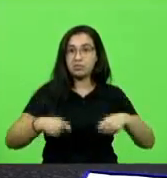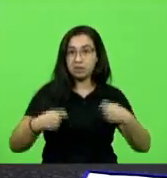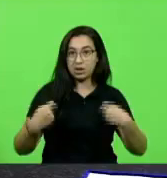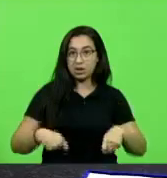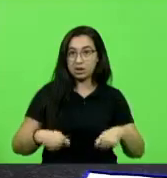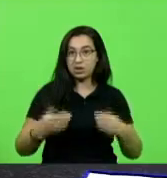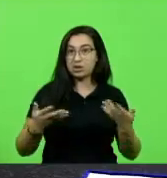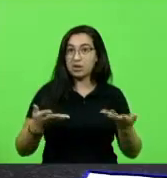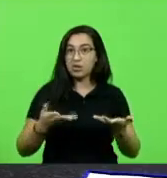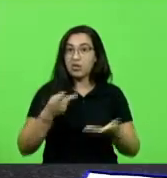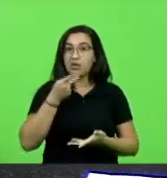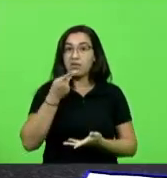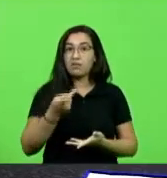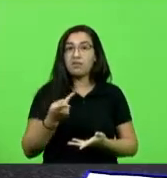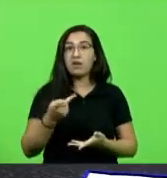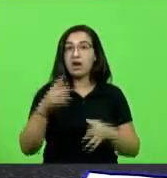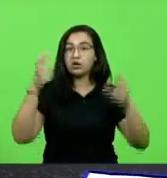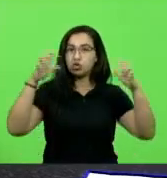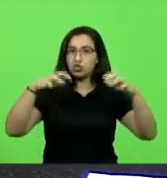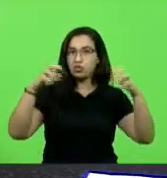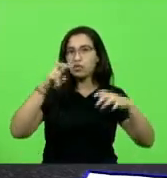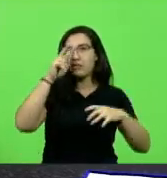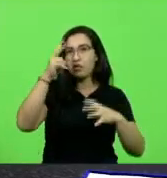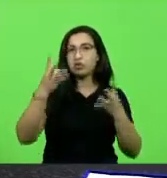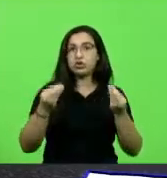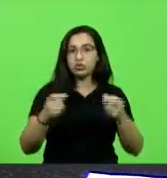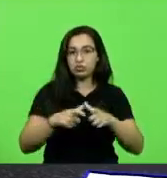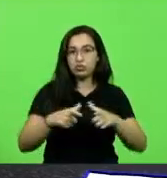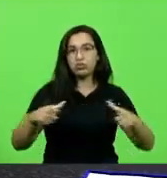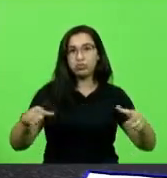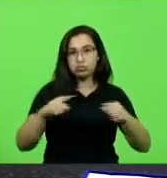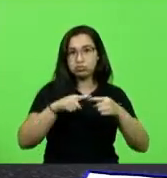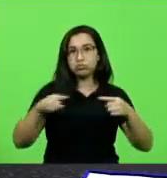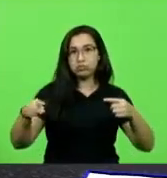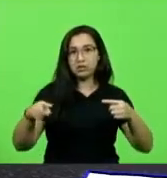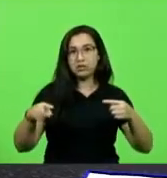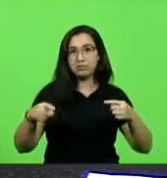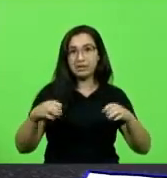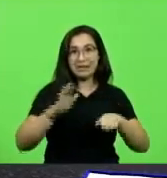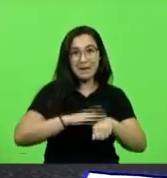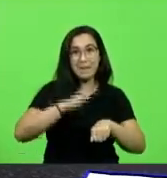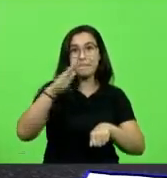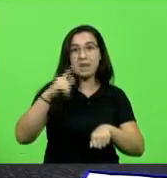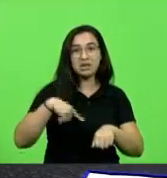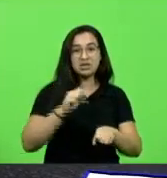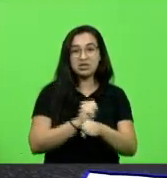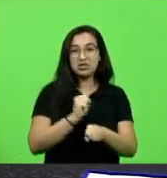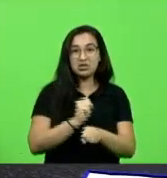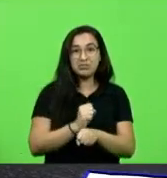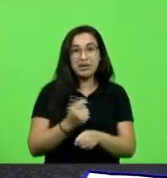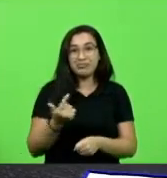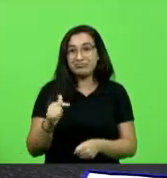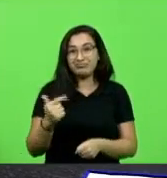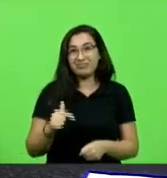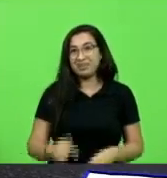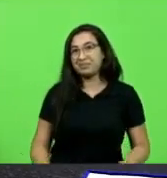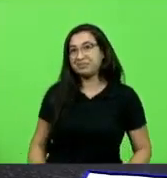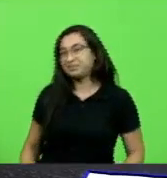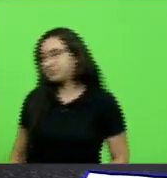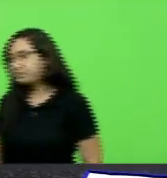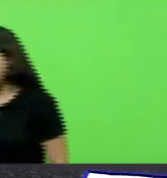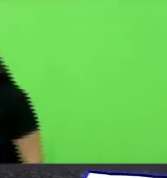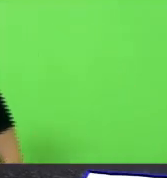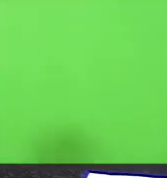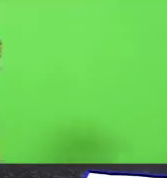considerar que a quantidade de chuvas que caíram naquela semana foram além do que era esperado em qualquer lugar que o